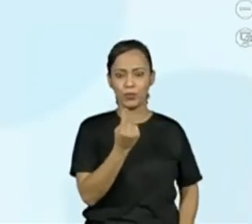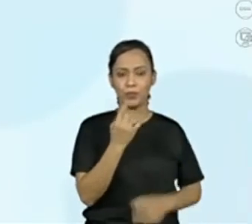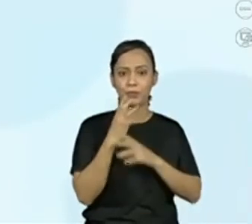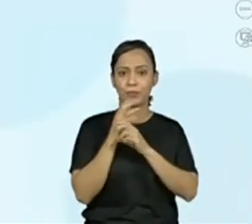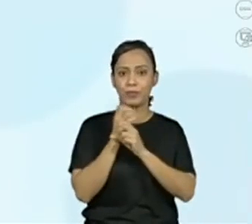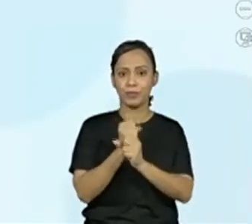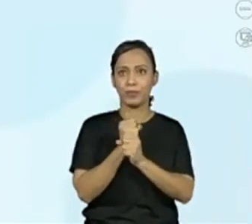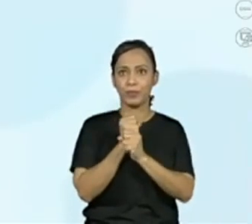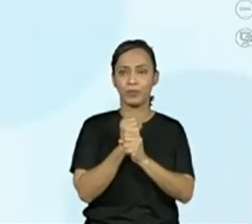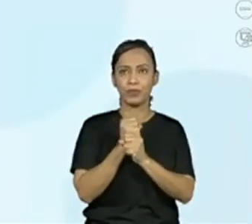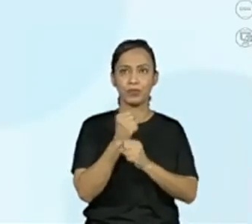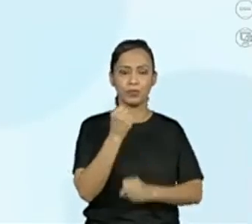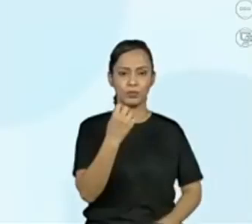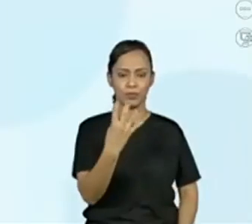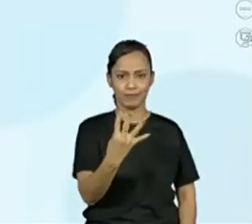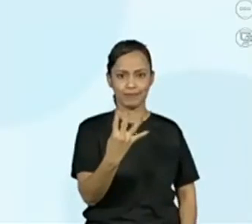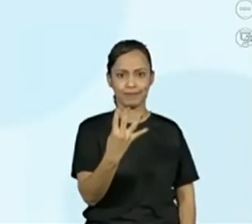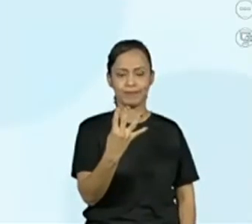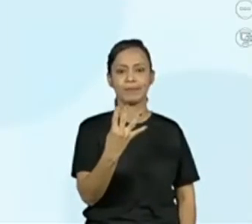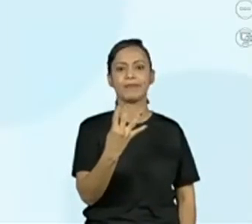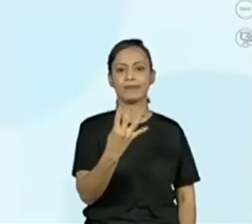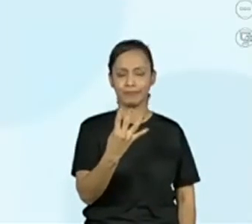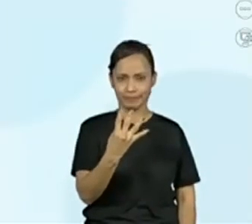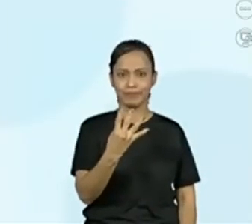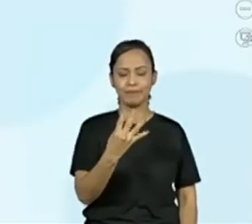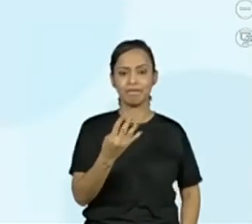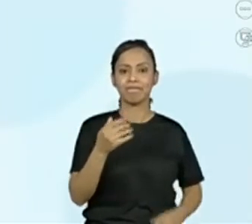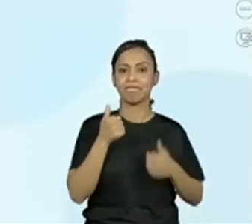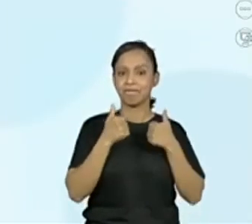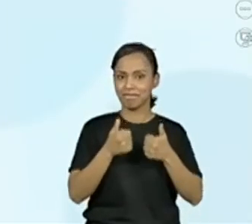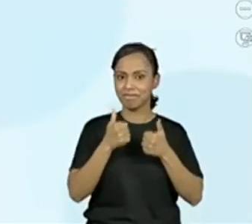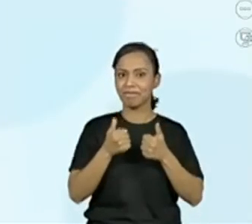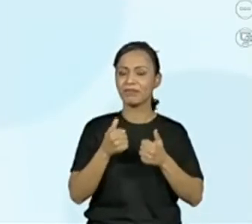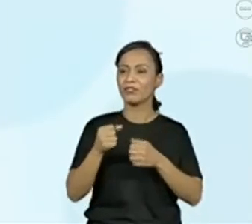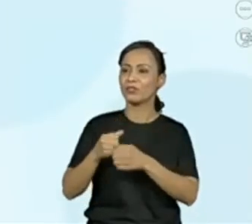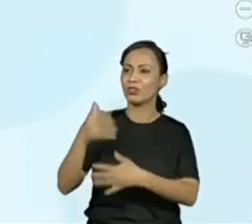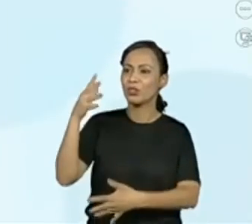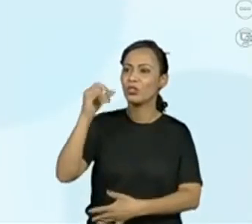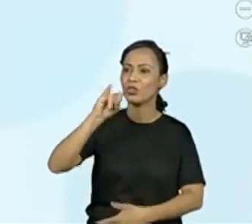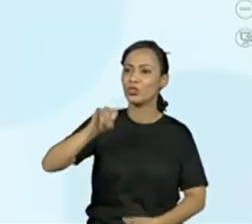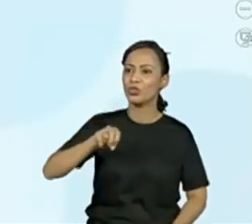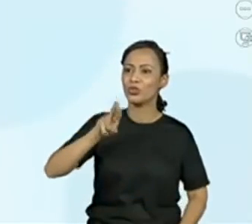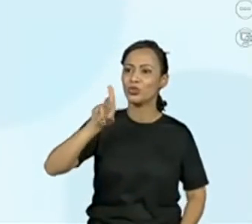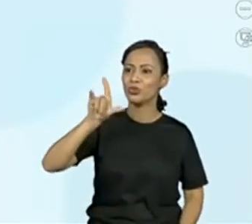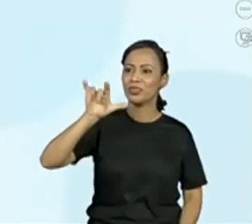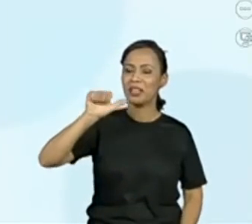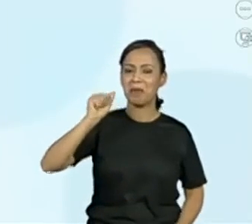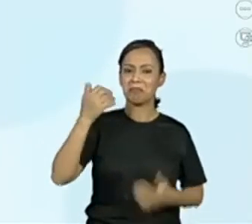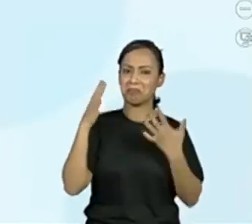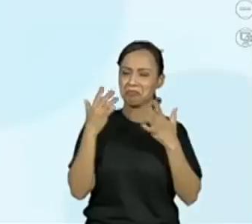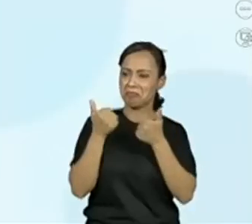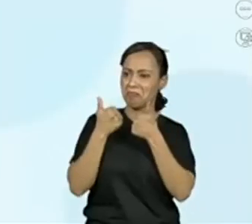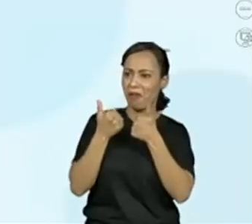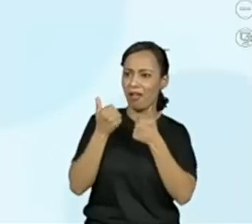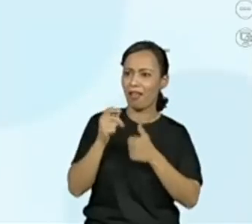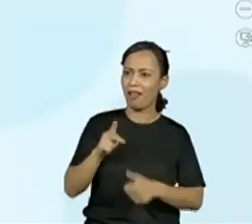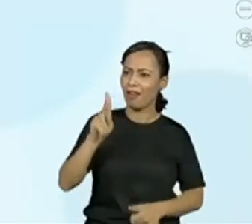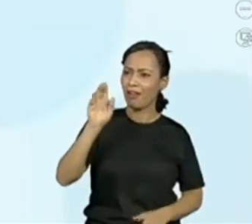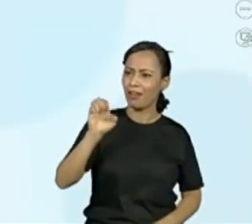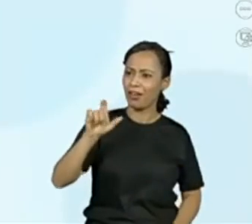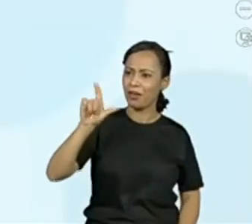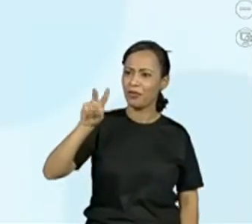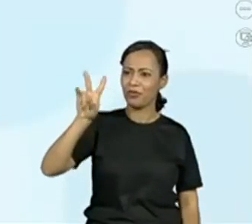com 4. O 4. Muito bem. Parabéns, Júlia. Respondendo corretamente. O Kelvin também está aí